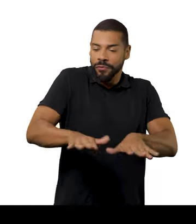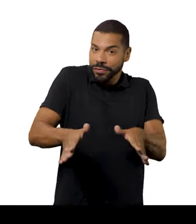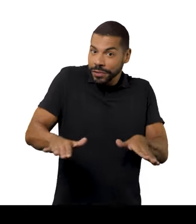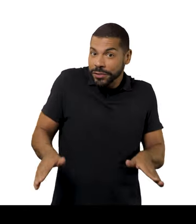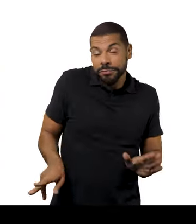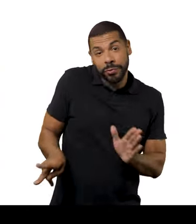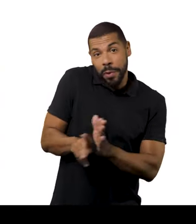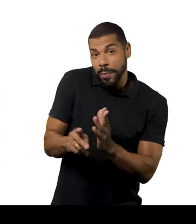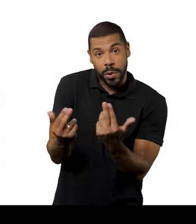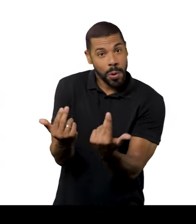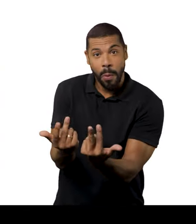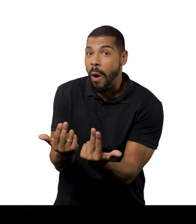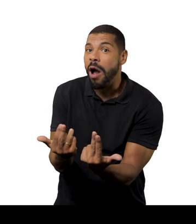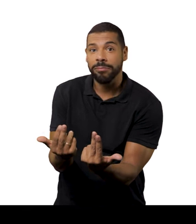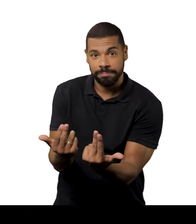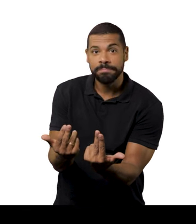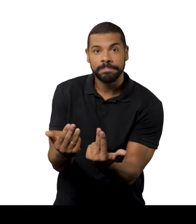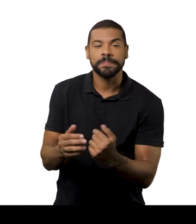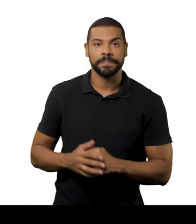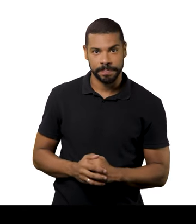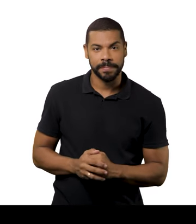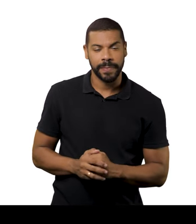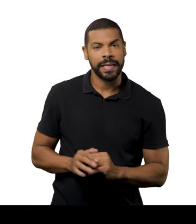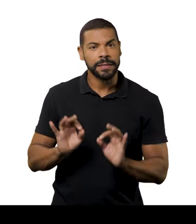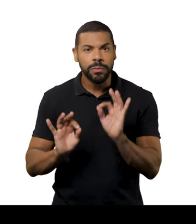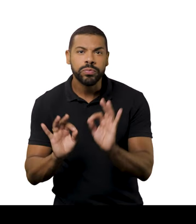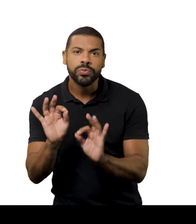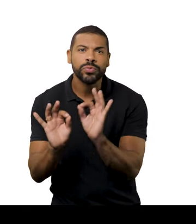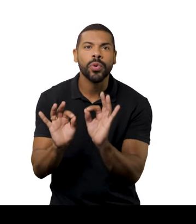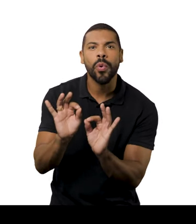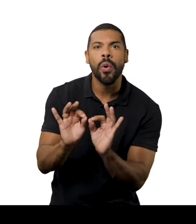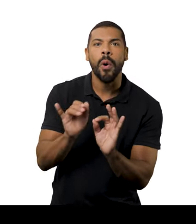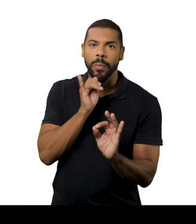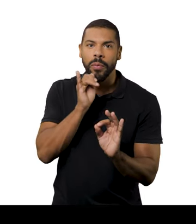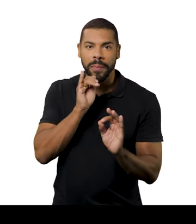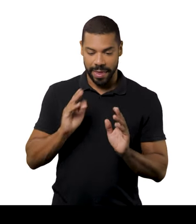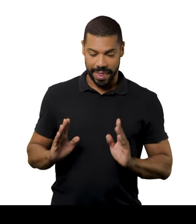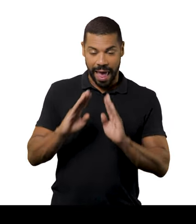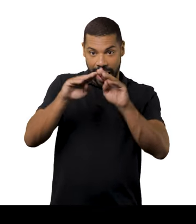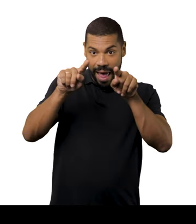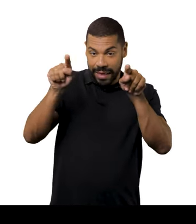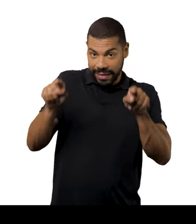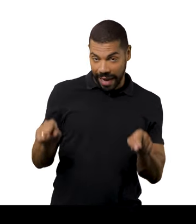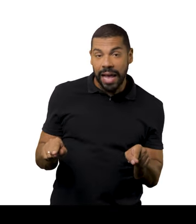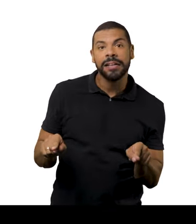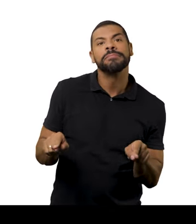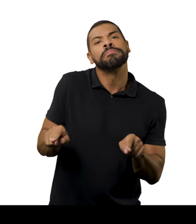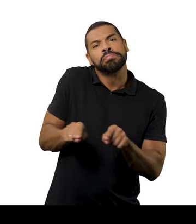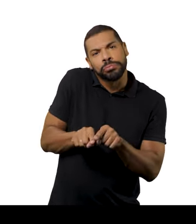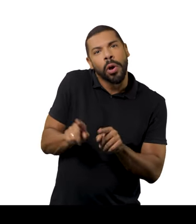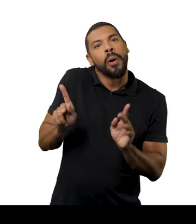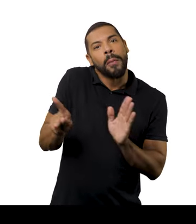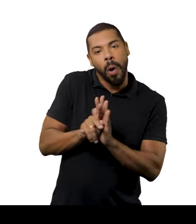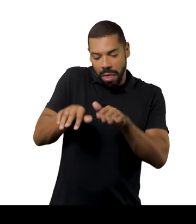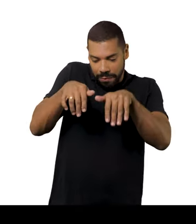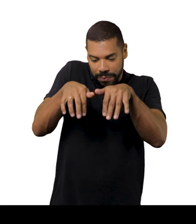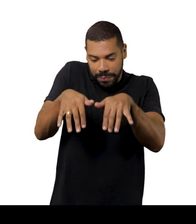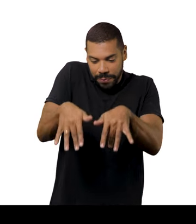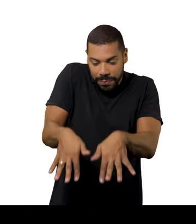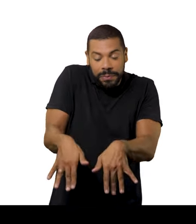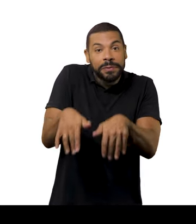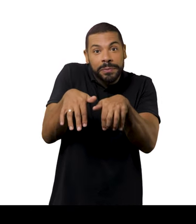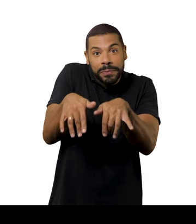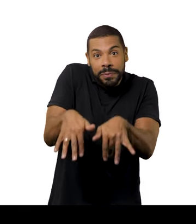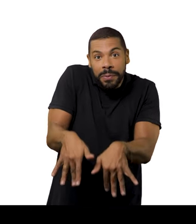construção embaixo. O vestido também é a mesma coisa, assim, o vestido ele vai construído até a altura da saia, da pala, e